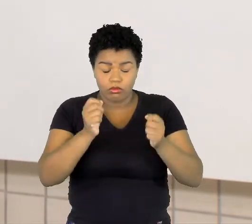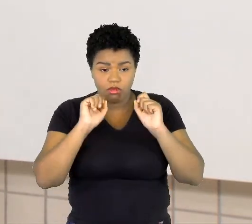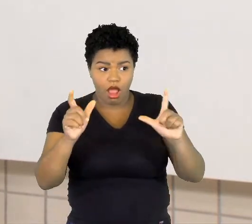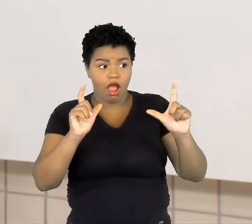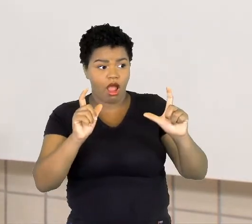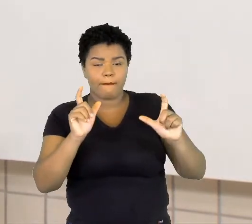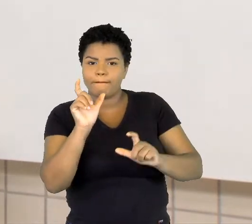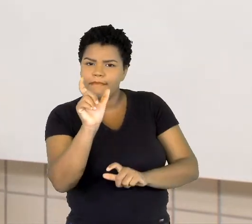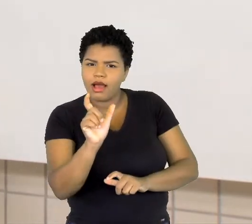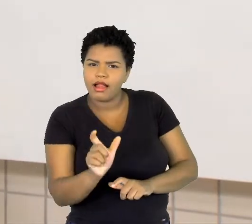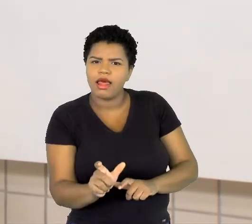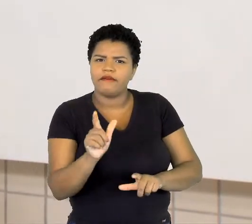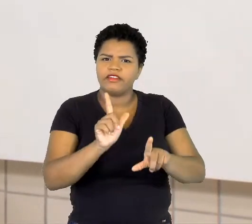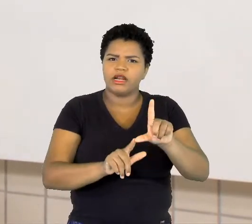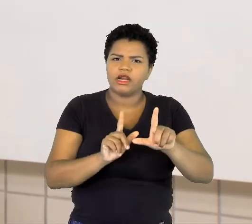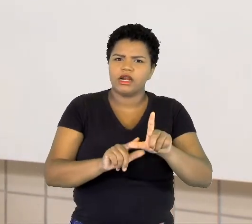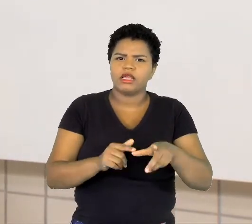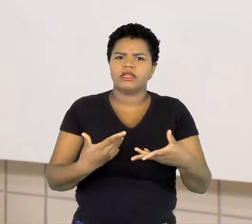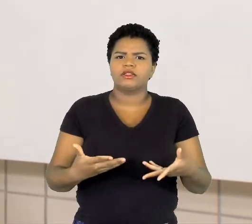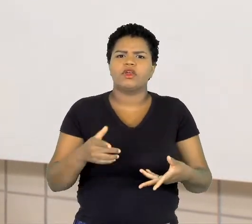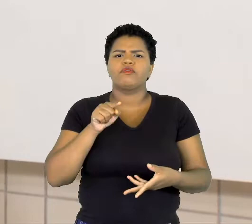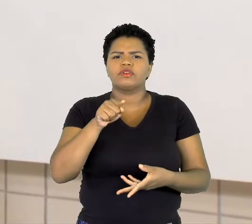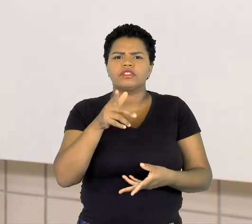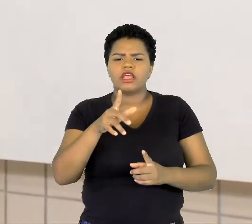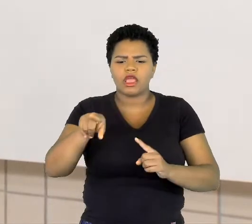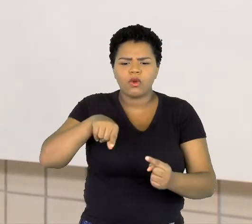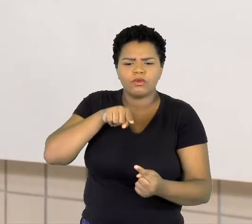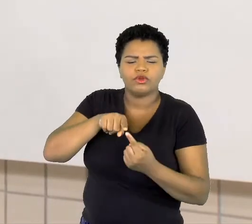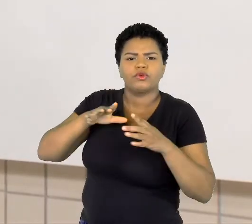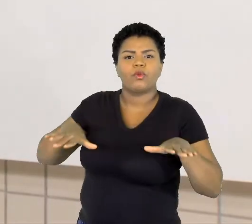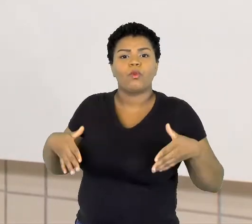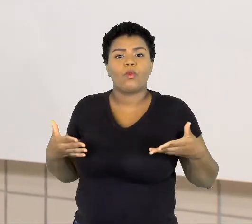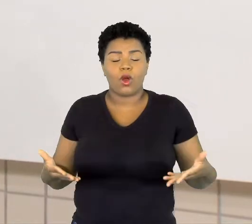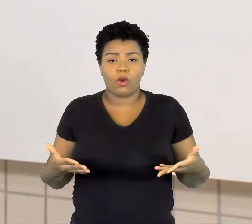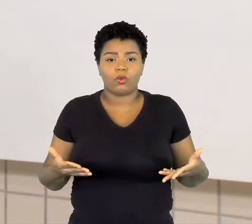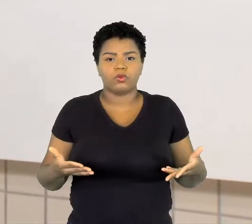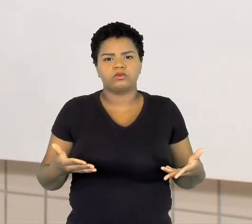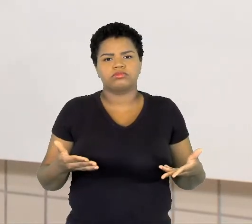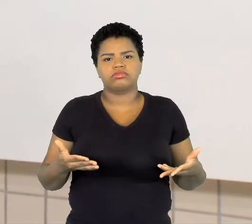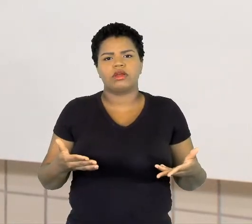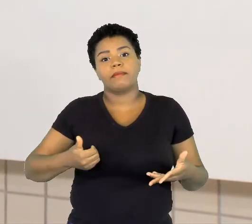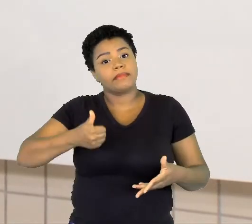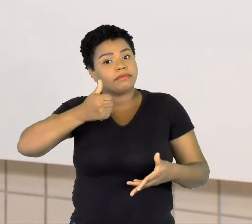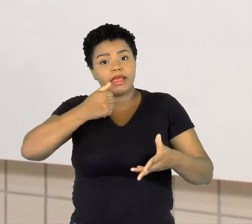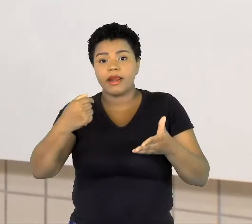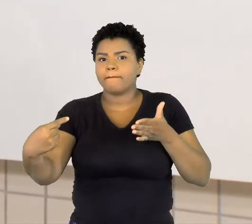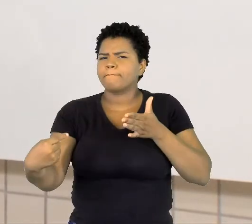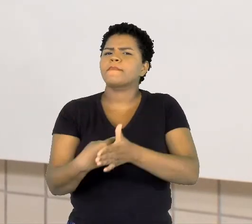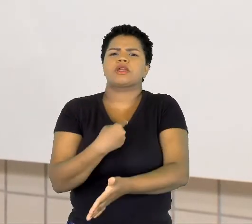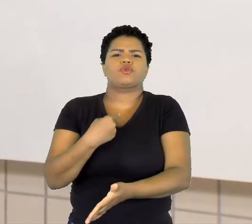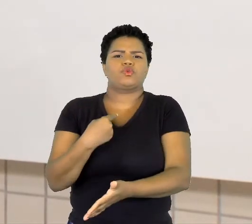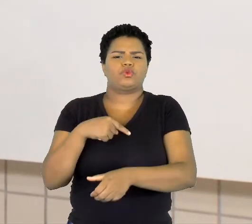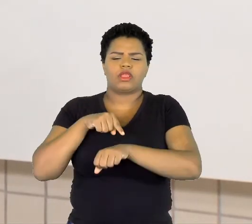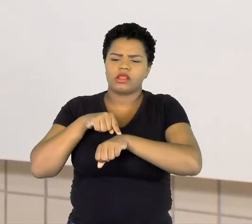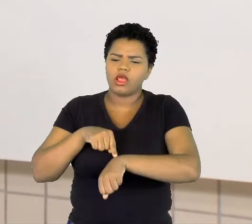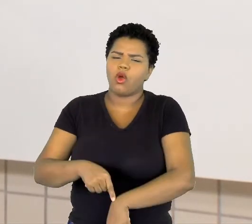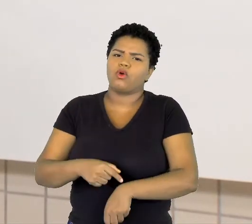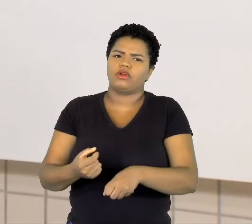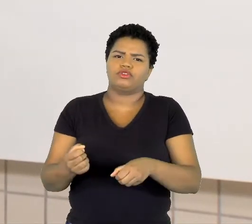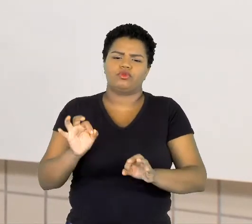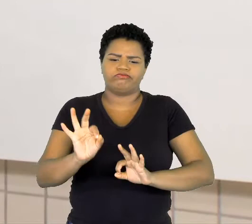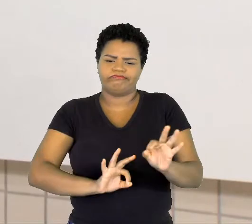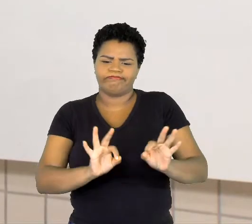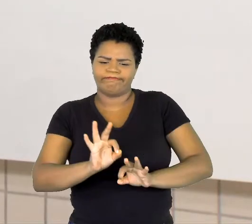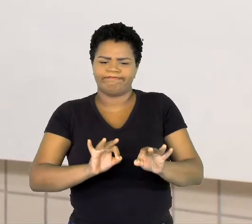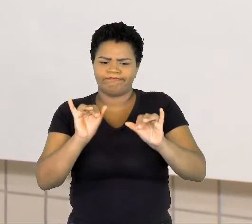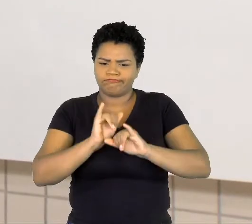o que você quer atingir? Essa é a primeira pergunta que você deve se fazer na hora de montar a sua propaganda, o seu